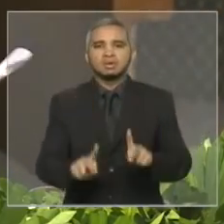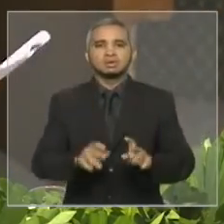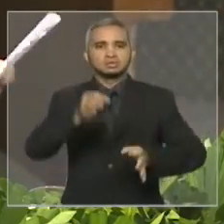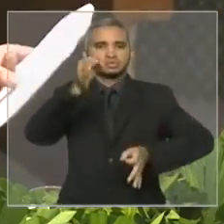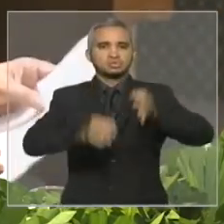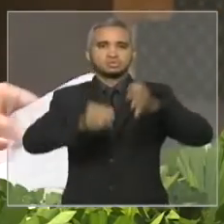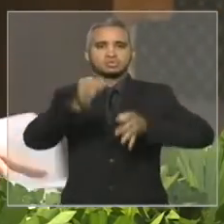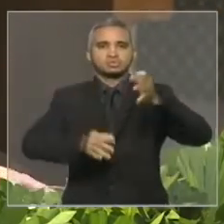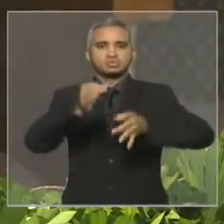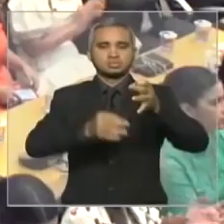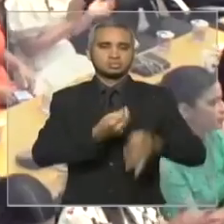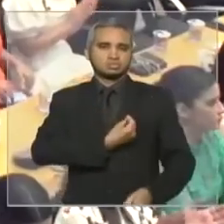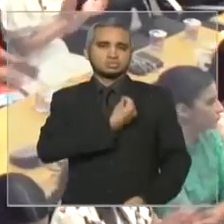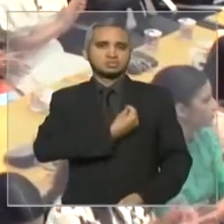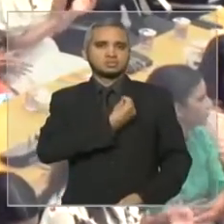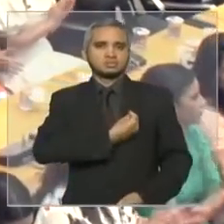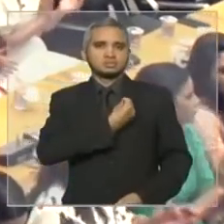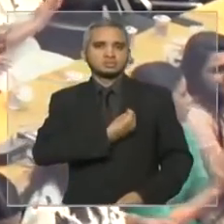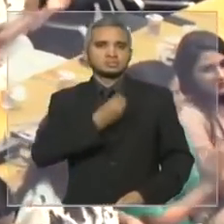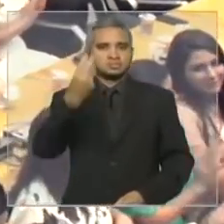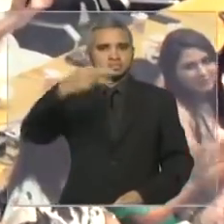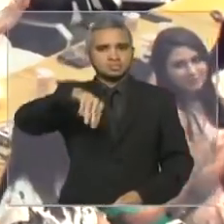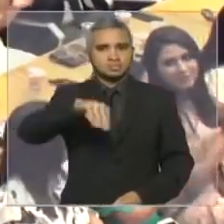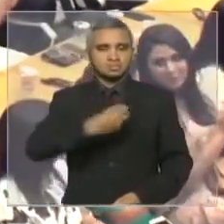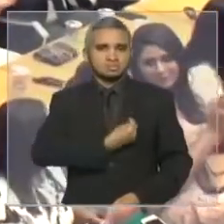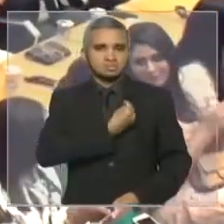aplausos